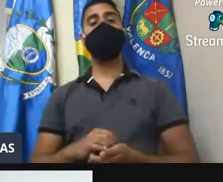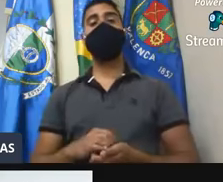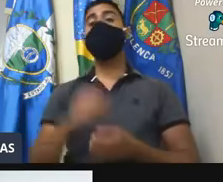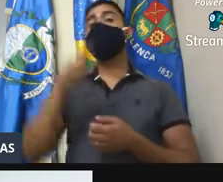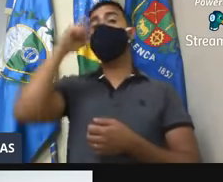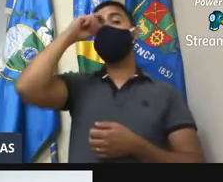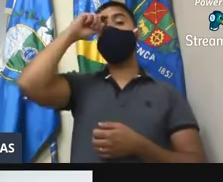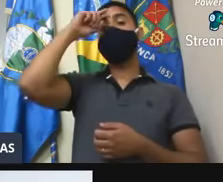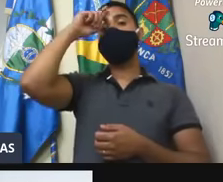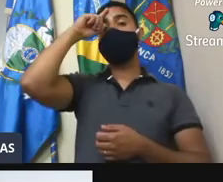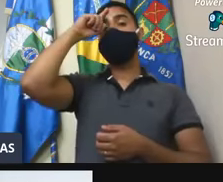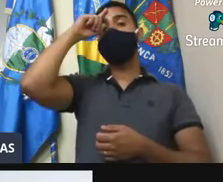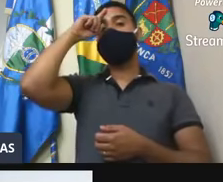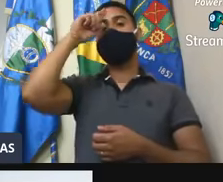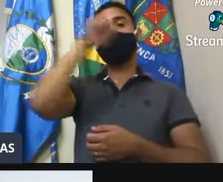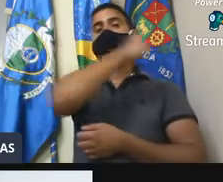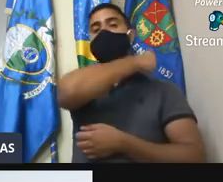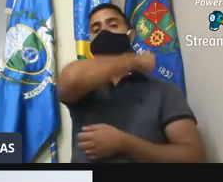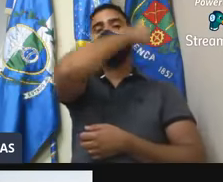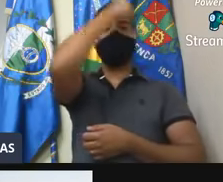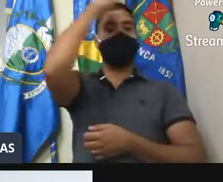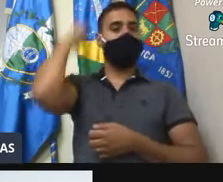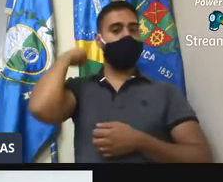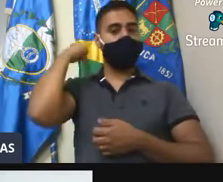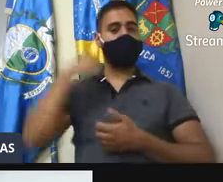hospital de San Isabel.